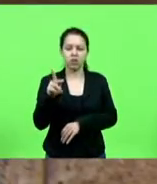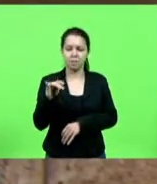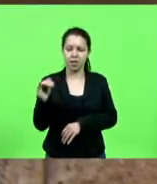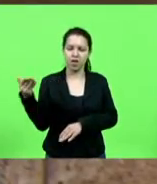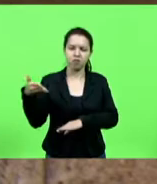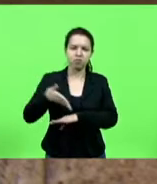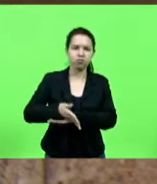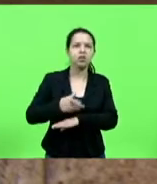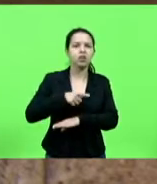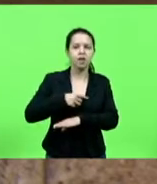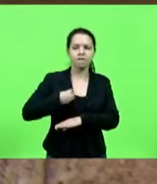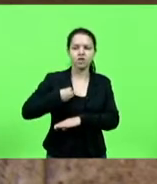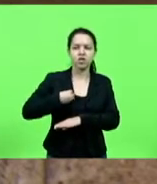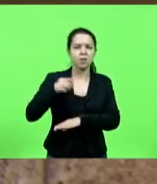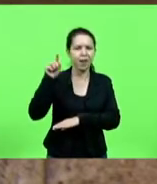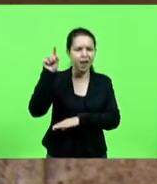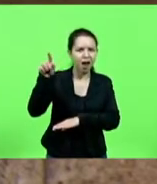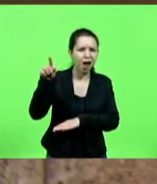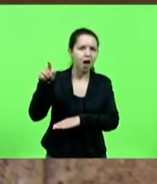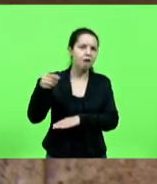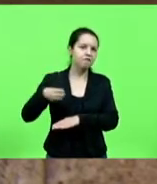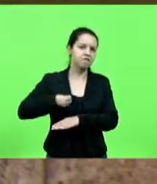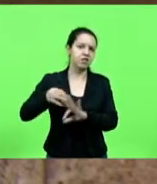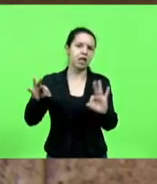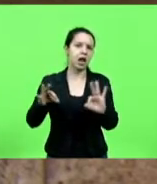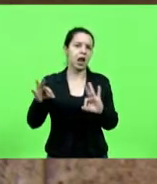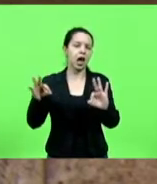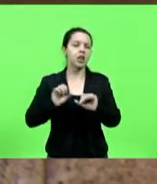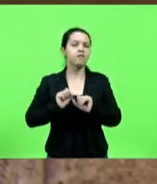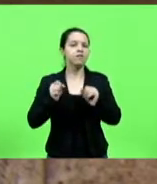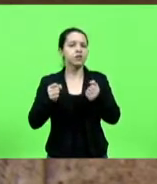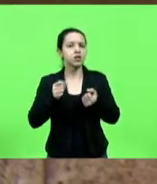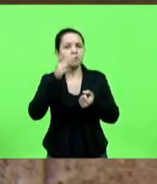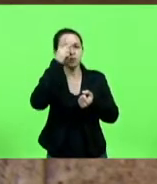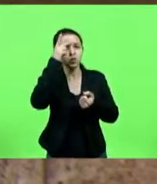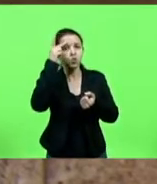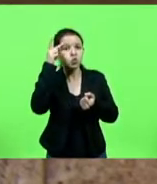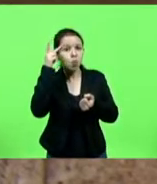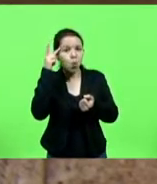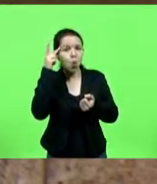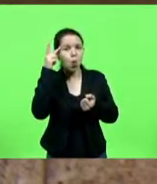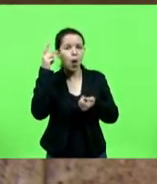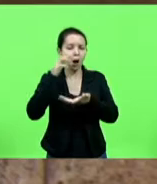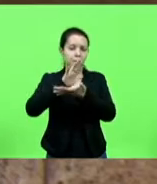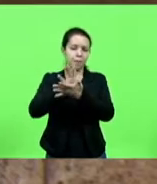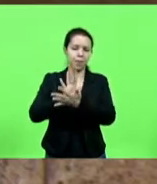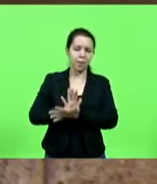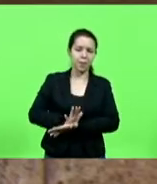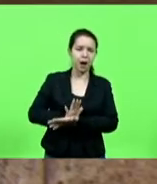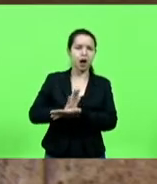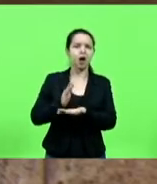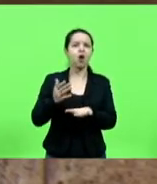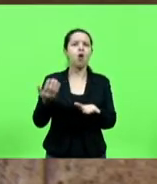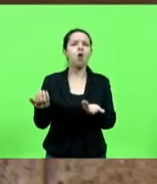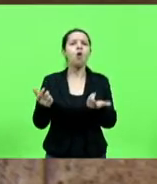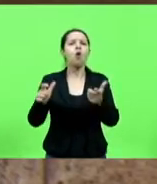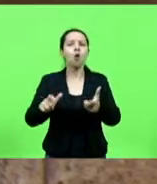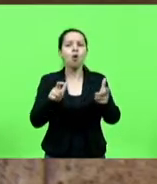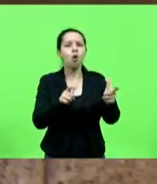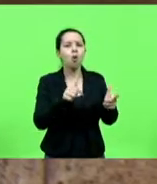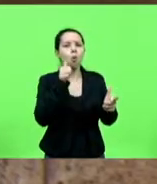lá não estava presente para poder defender testemunhas que estavam sendo acharcadas em público. Onde estão as feministas do Brasil que assistiram